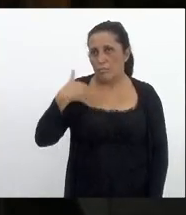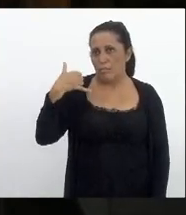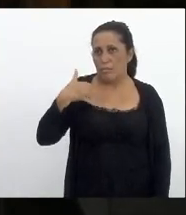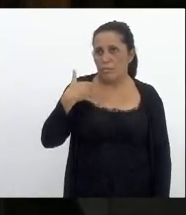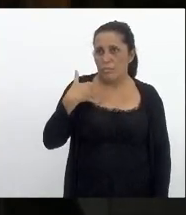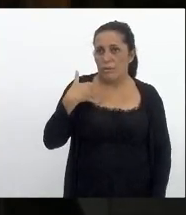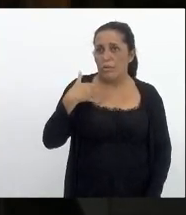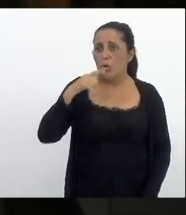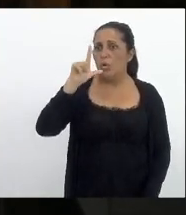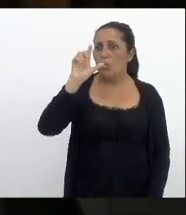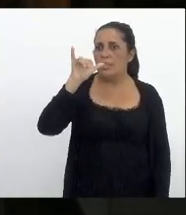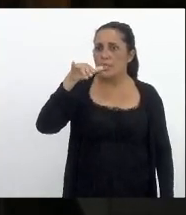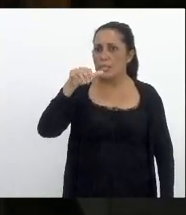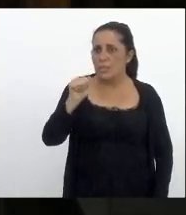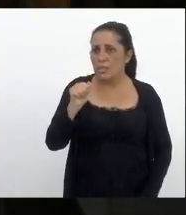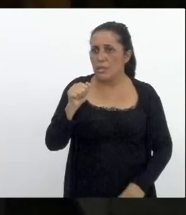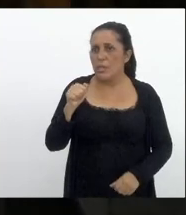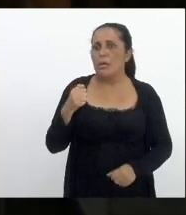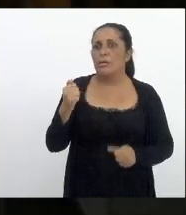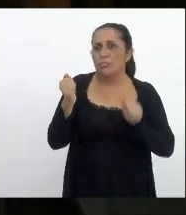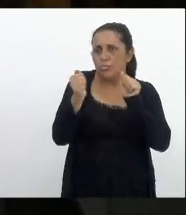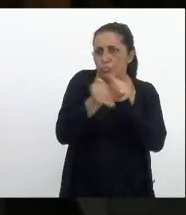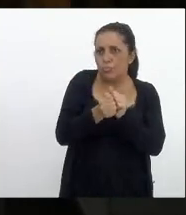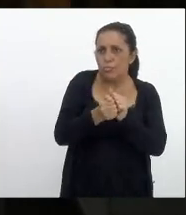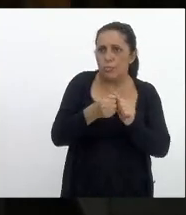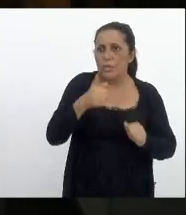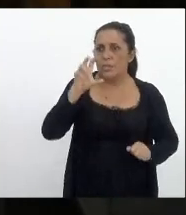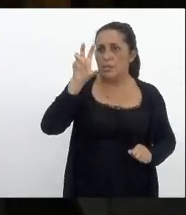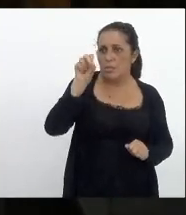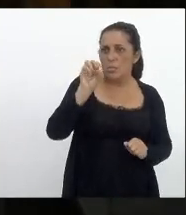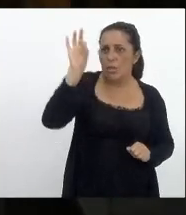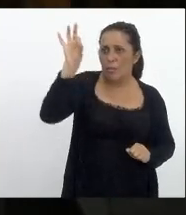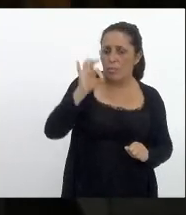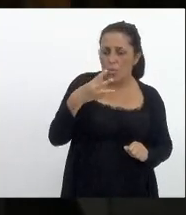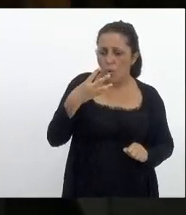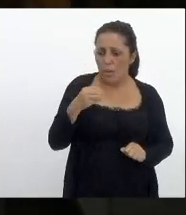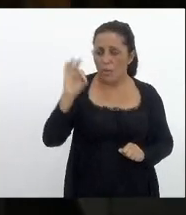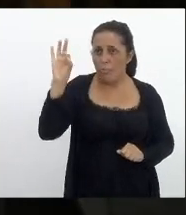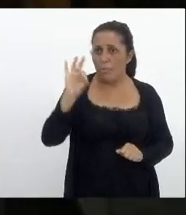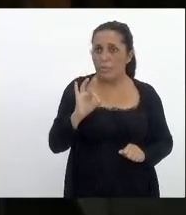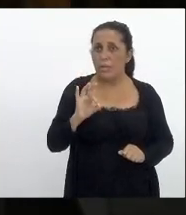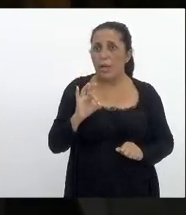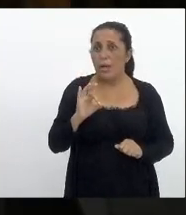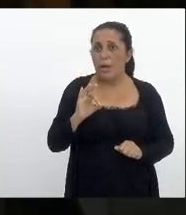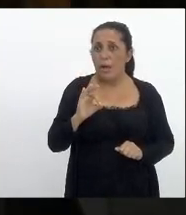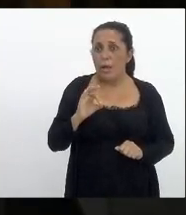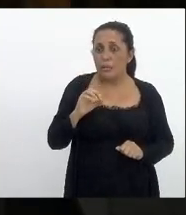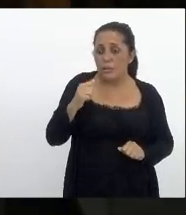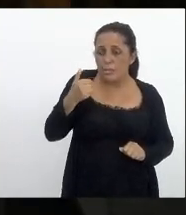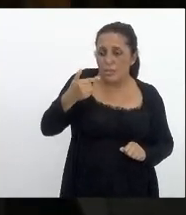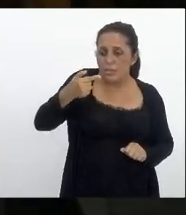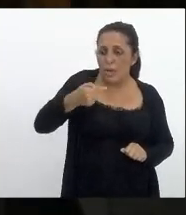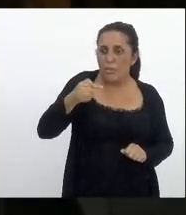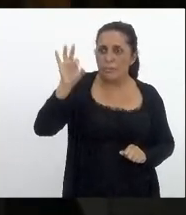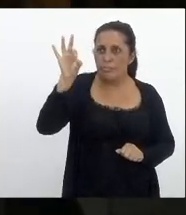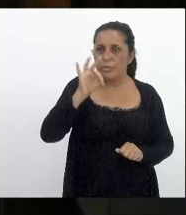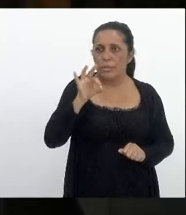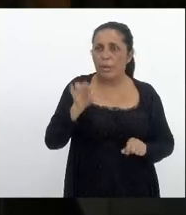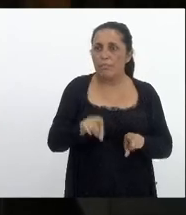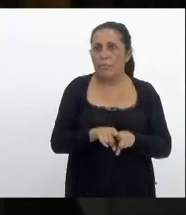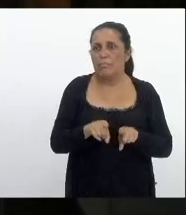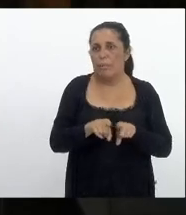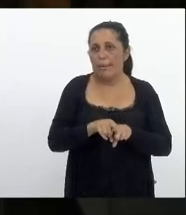comigo de 50% de 40% e até de 17%